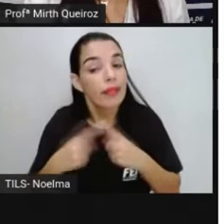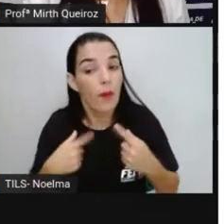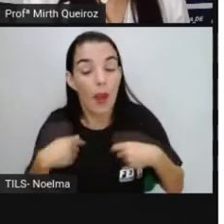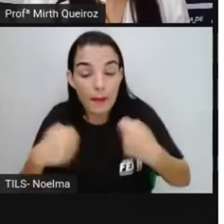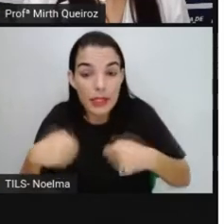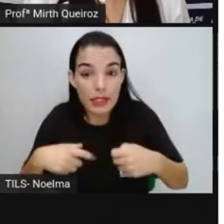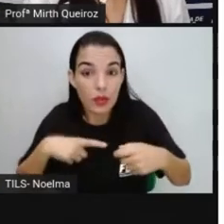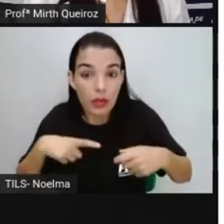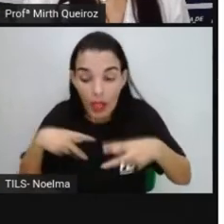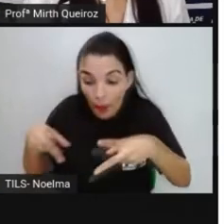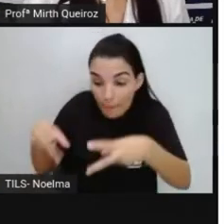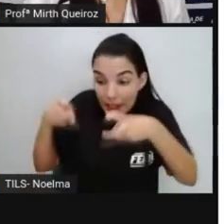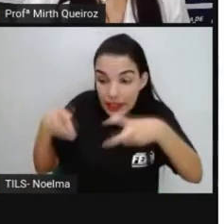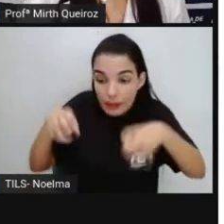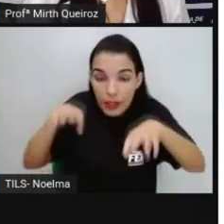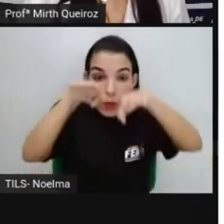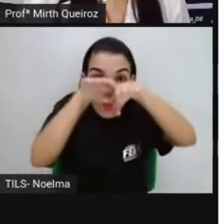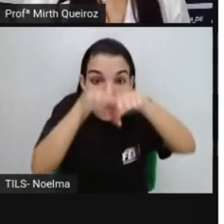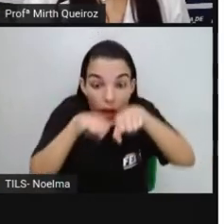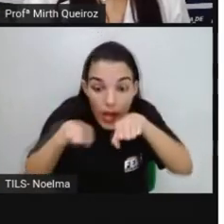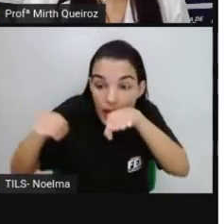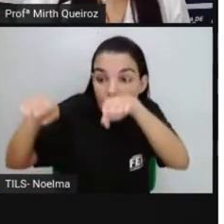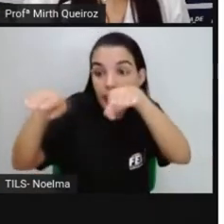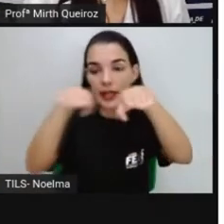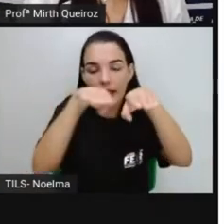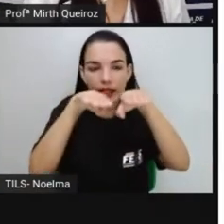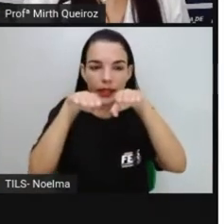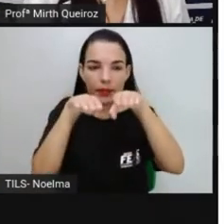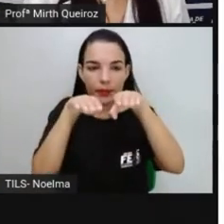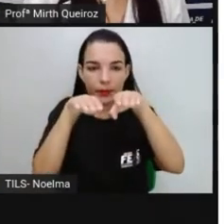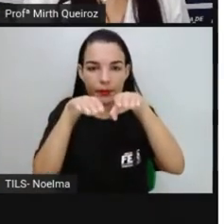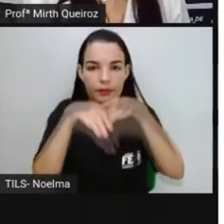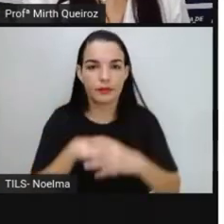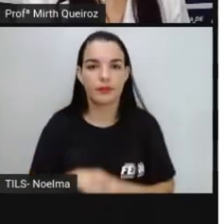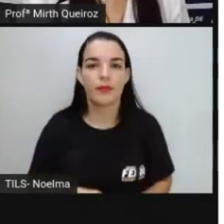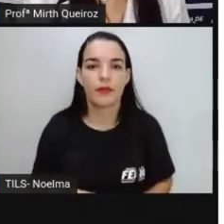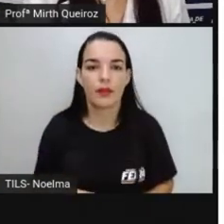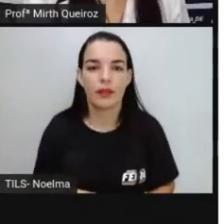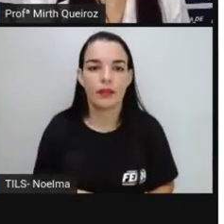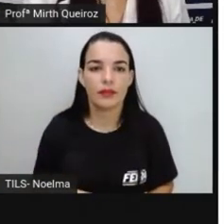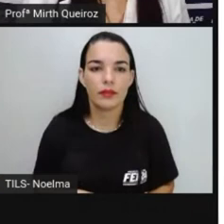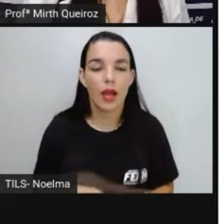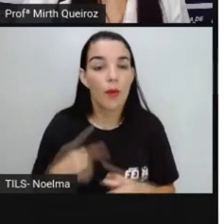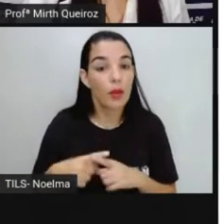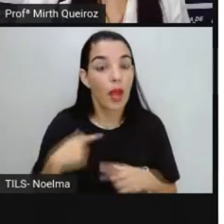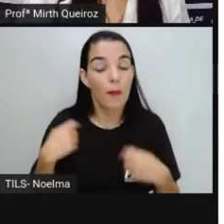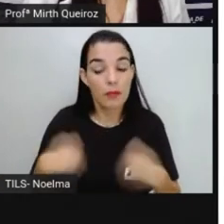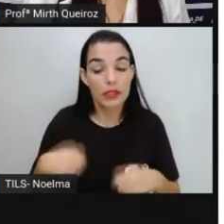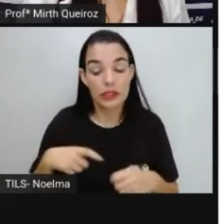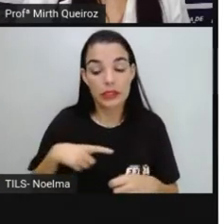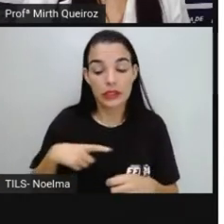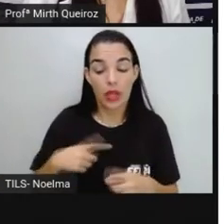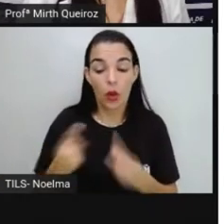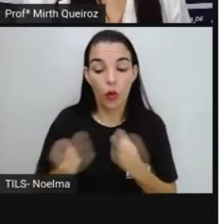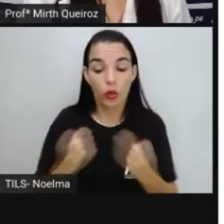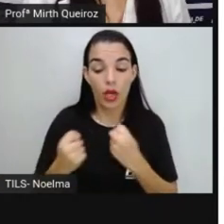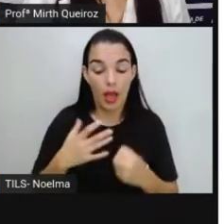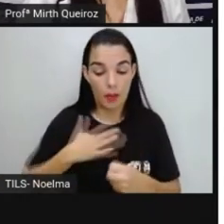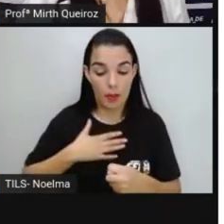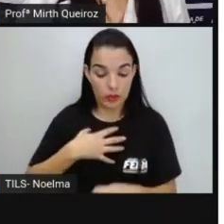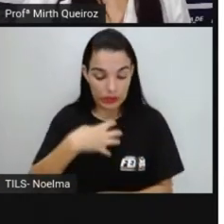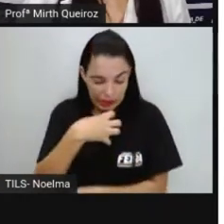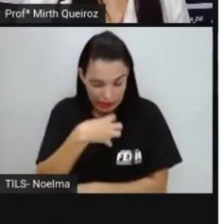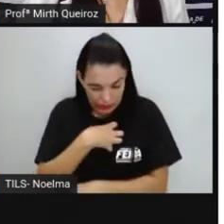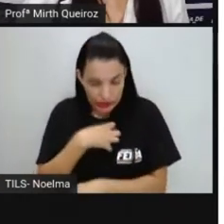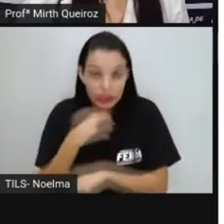Esse olhar sobre determinadas situações, certo? Para que assim eu possa controlar os meus sentimentos. E